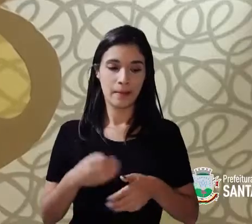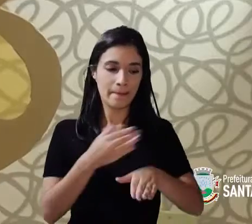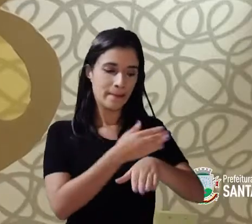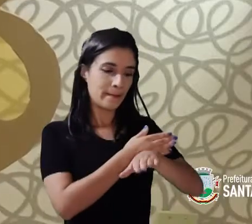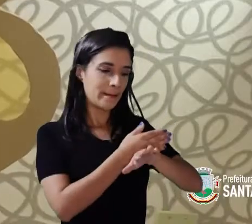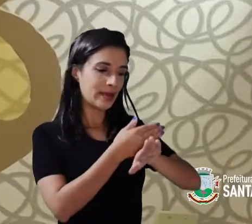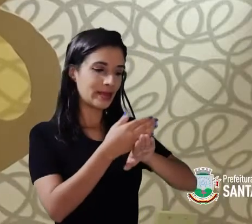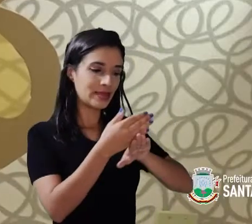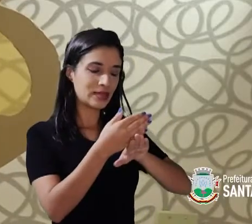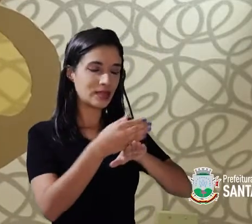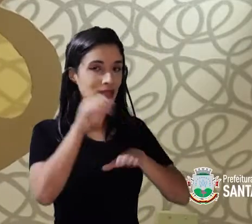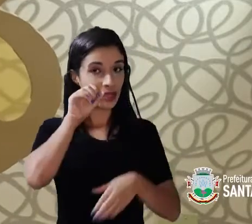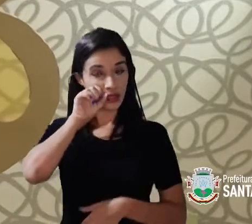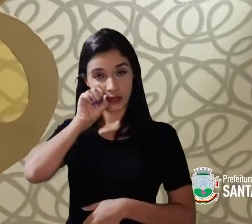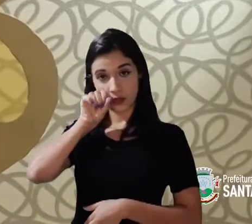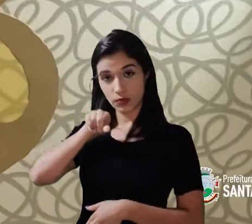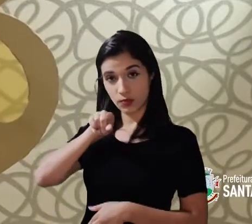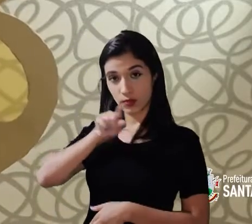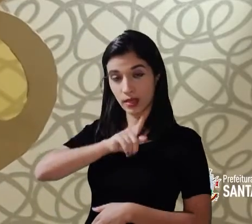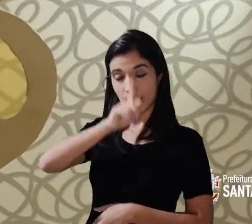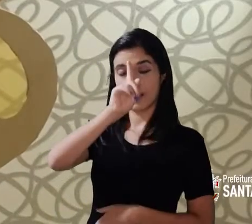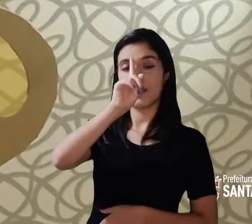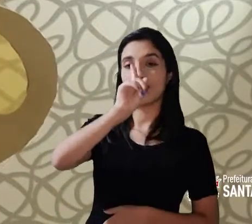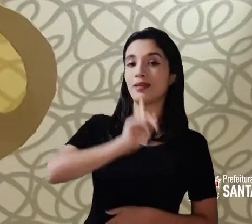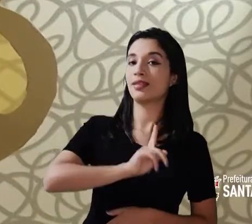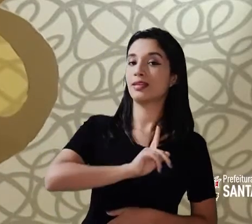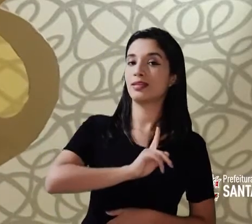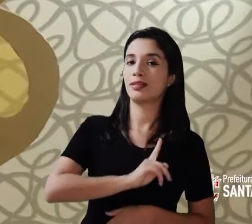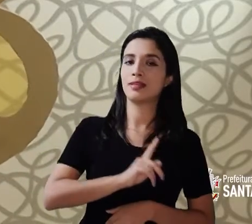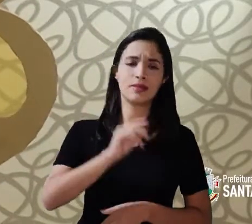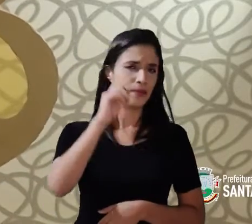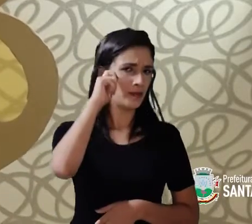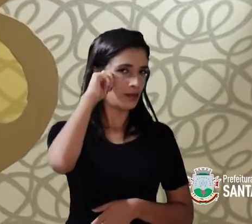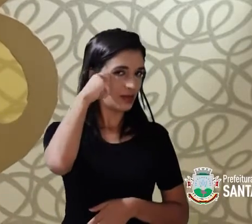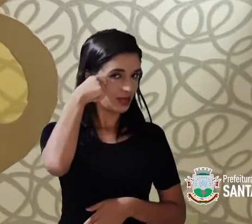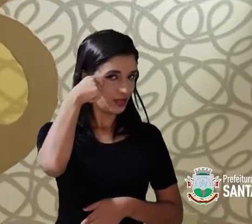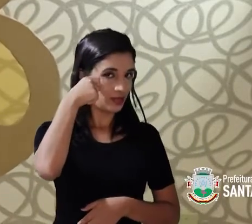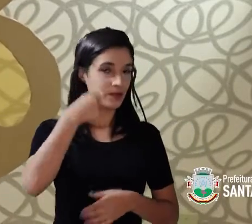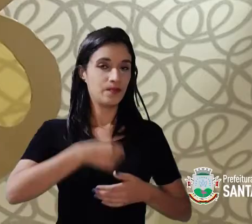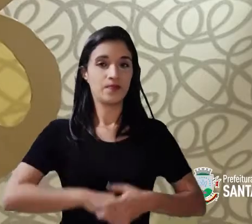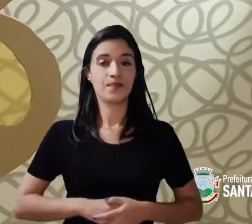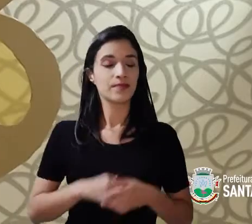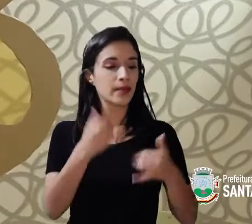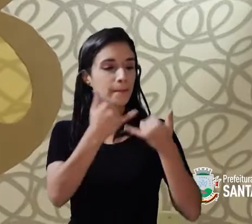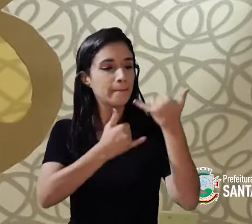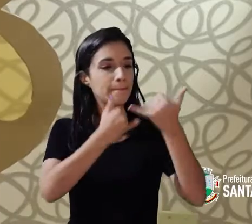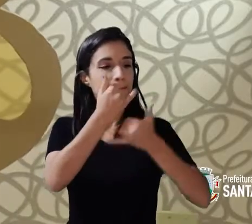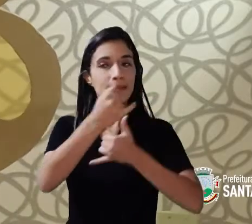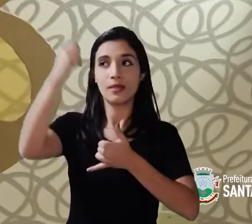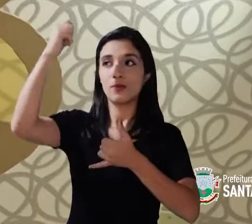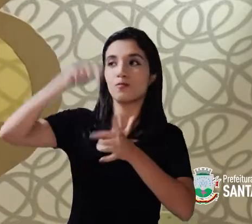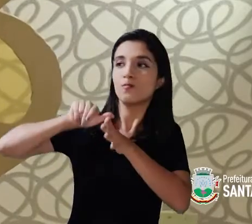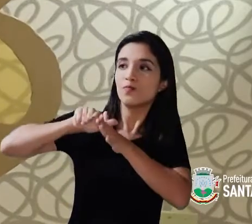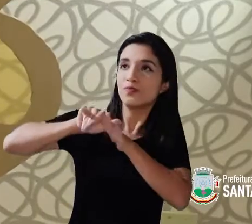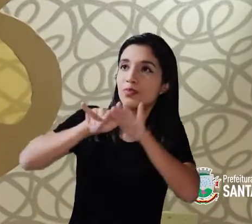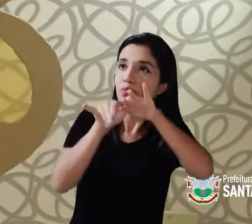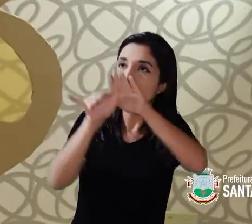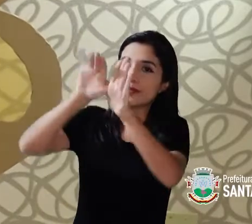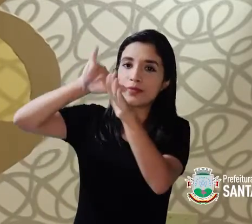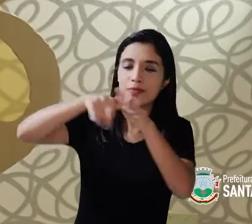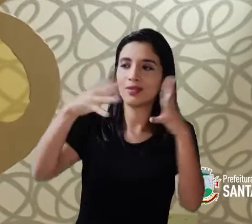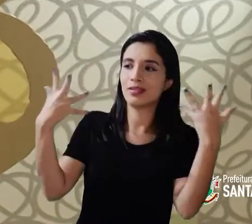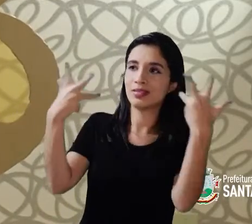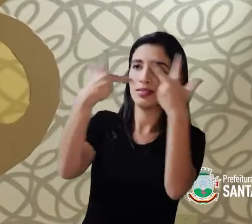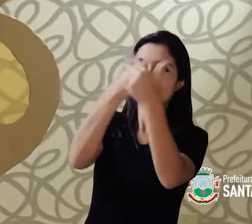Brancas, azuis, amarelas e pretas, brincam na luz